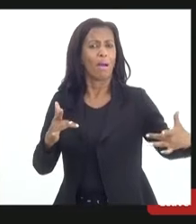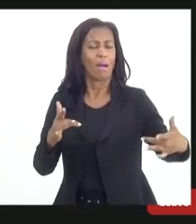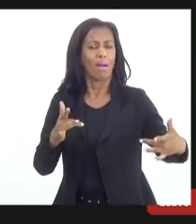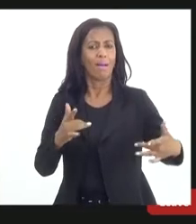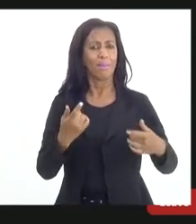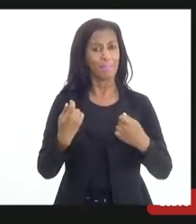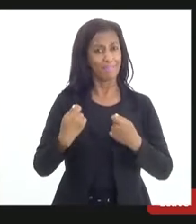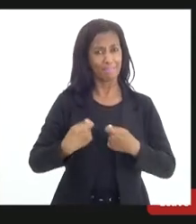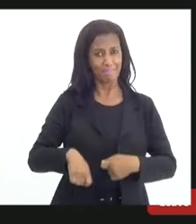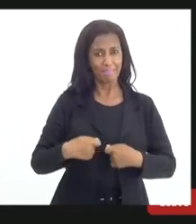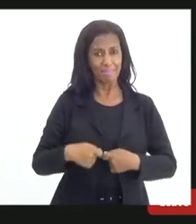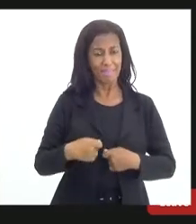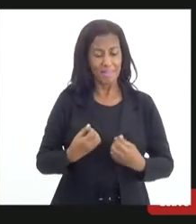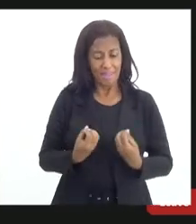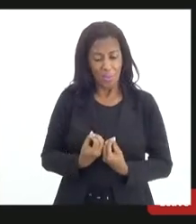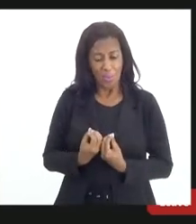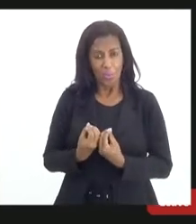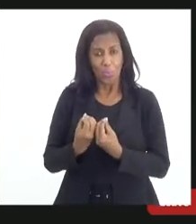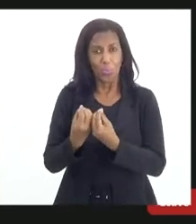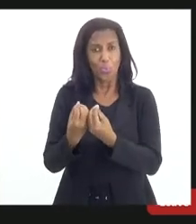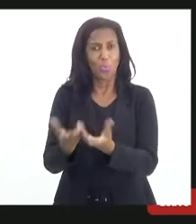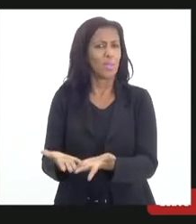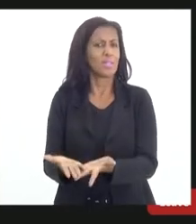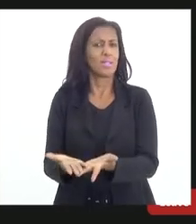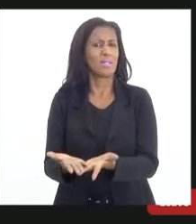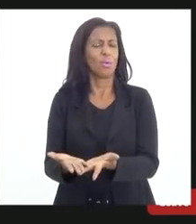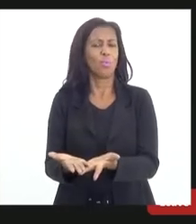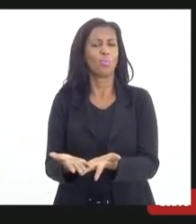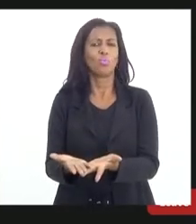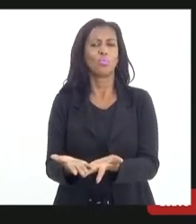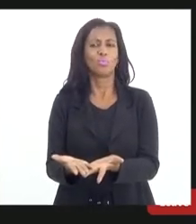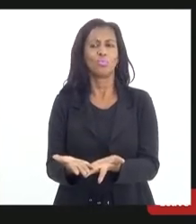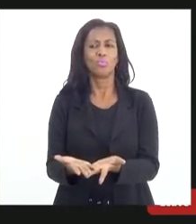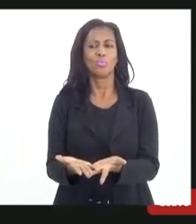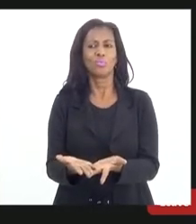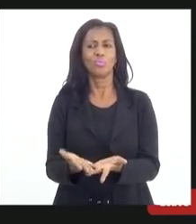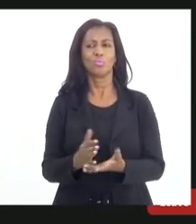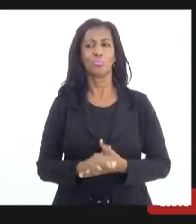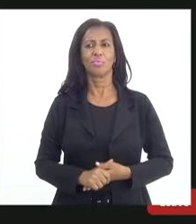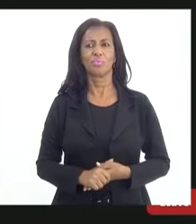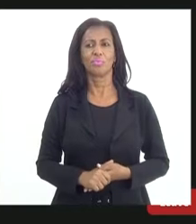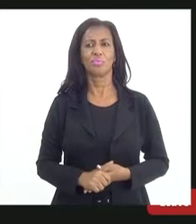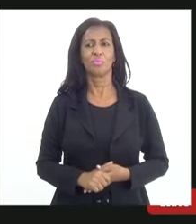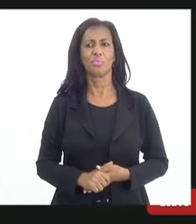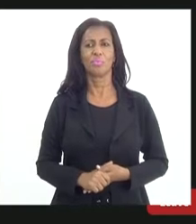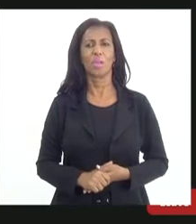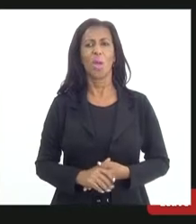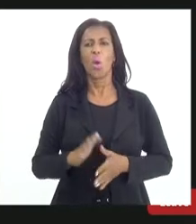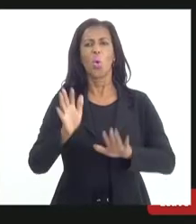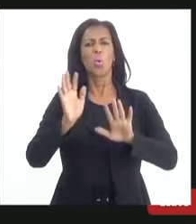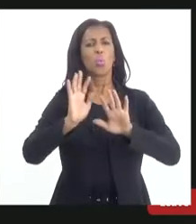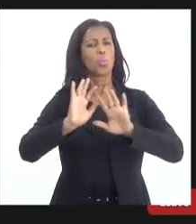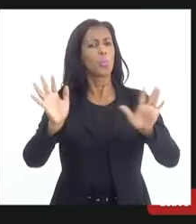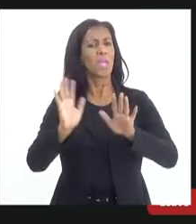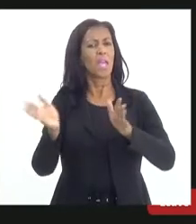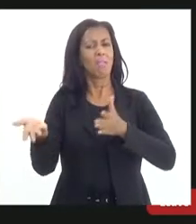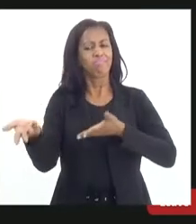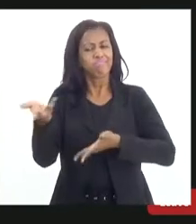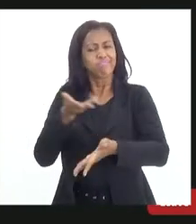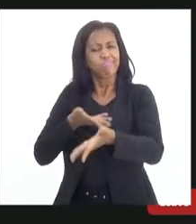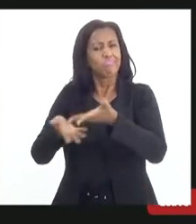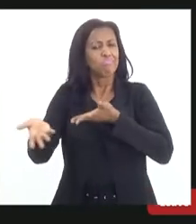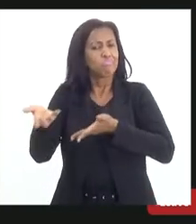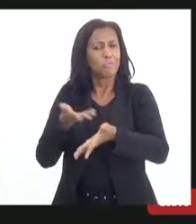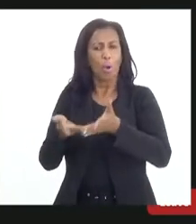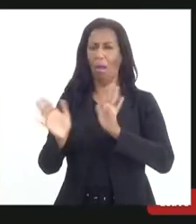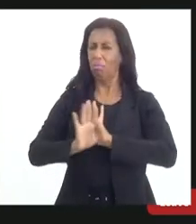É uma doação, eu diria, sem querer nada de volta. Quando a gente vê o